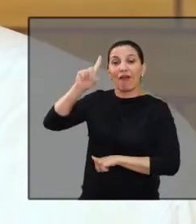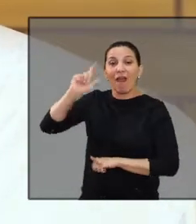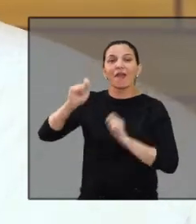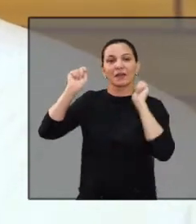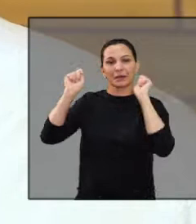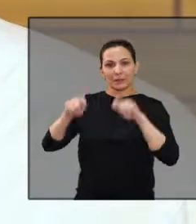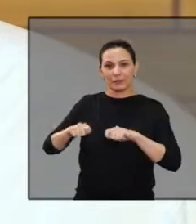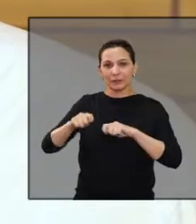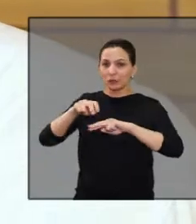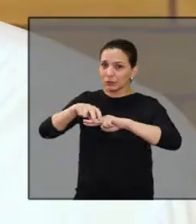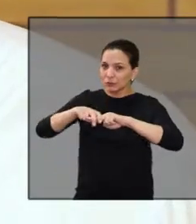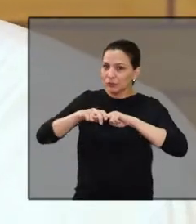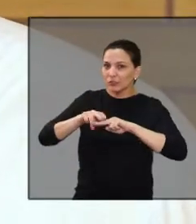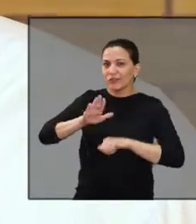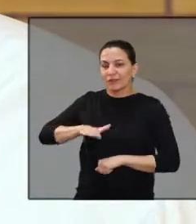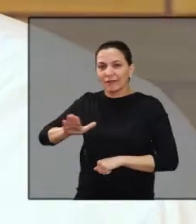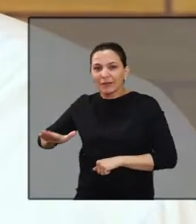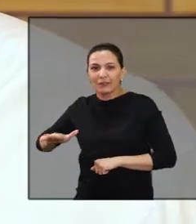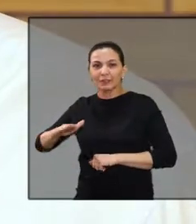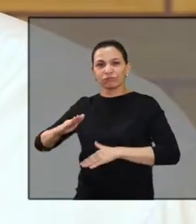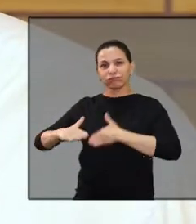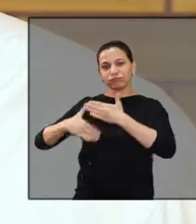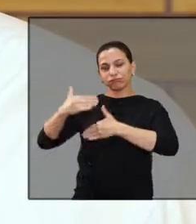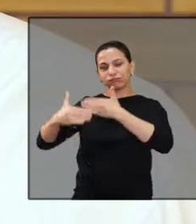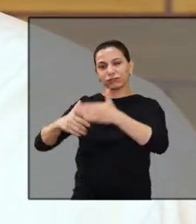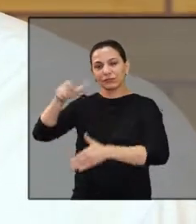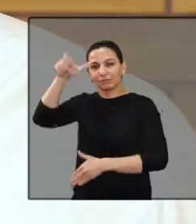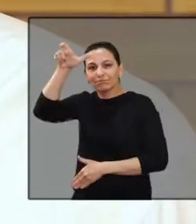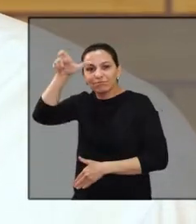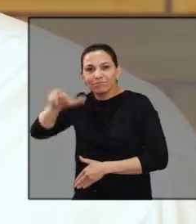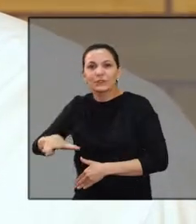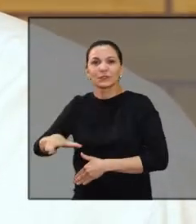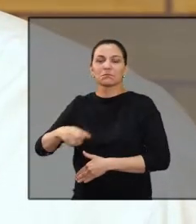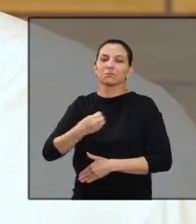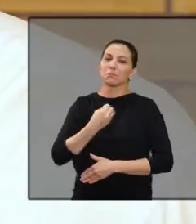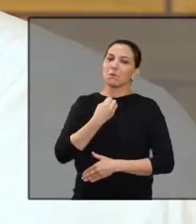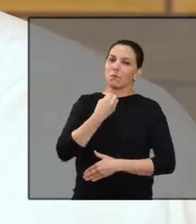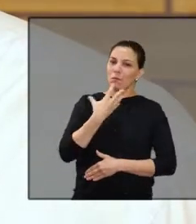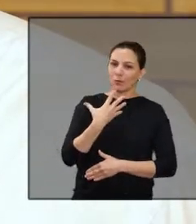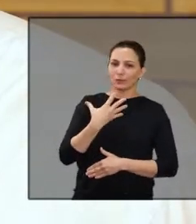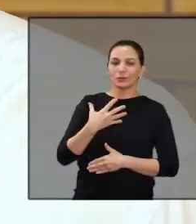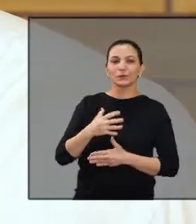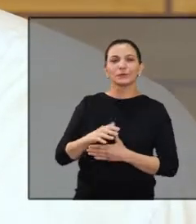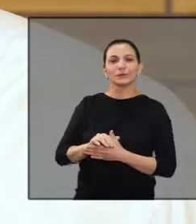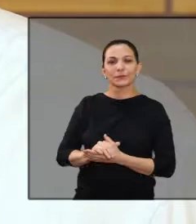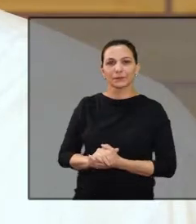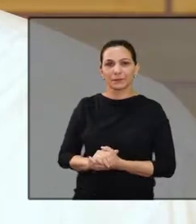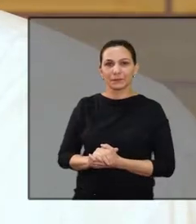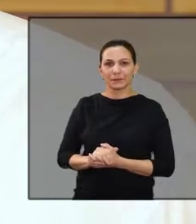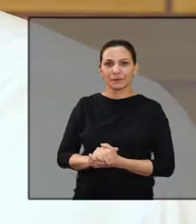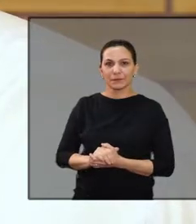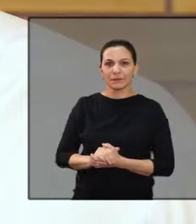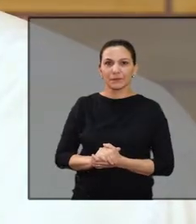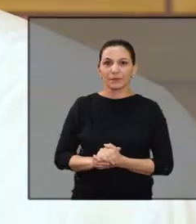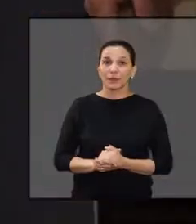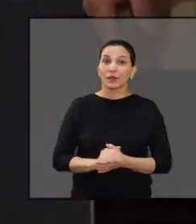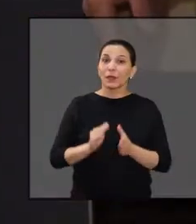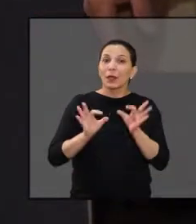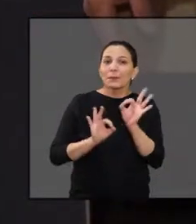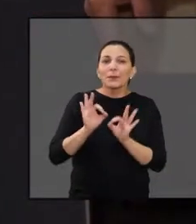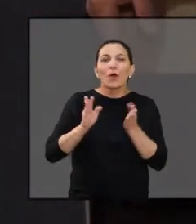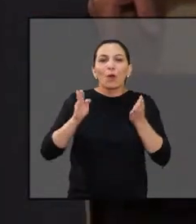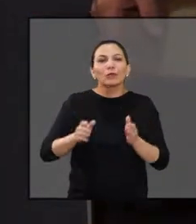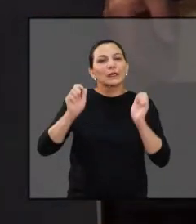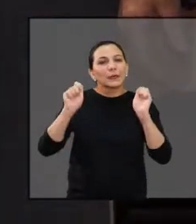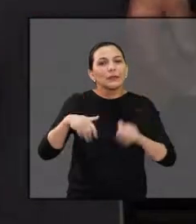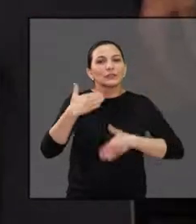formal, pode transformar as pessoas, pode transformar as nossas crianças em bons cidadãos. Pelo